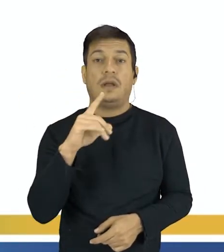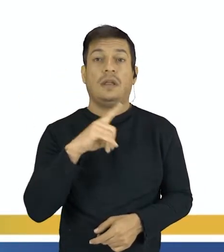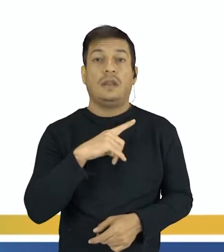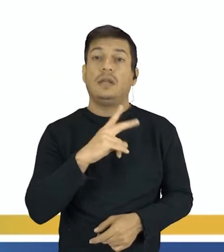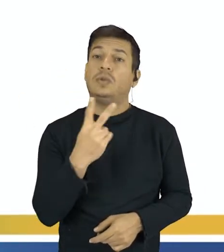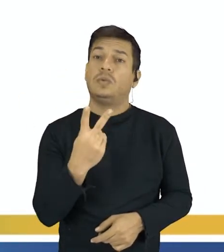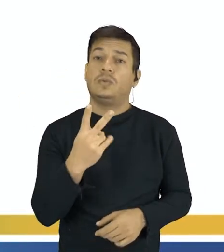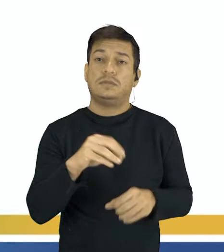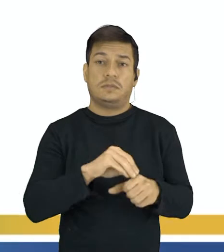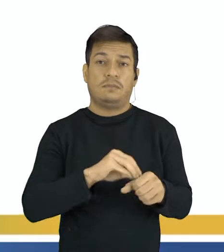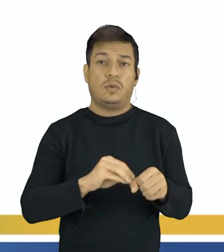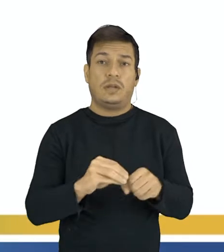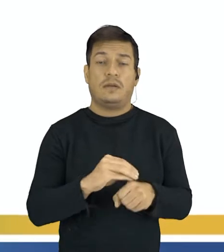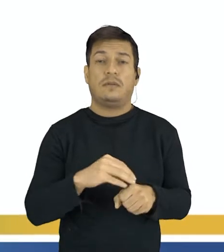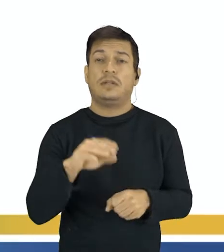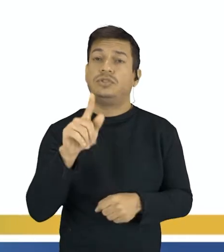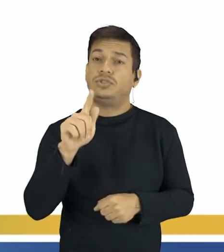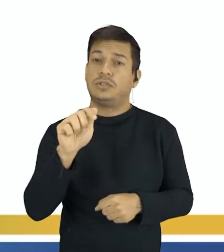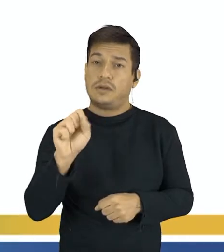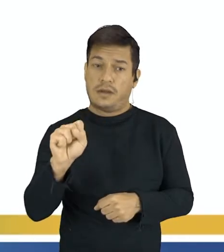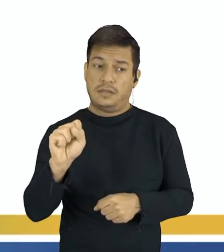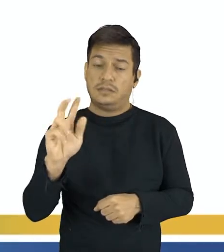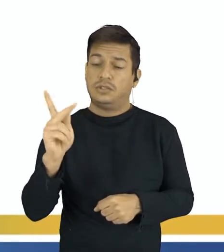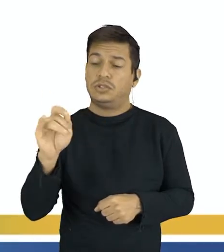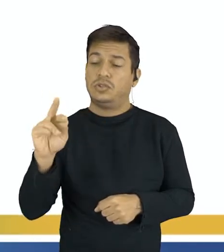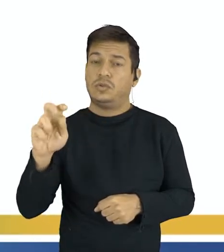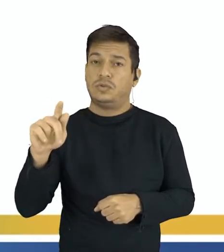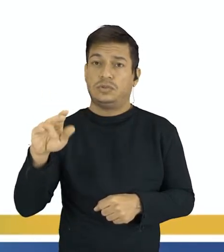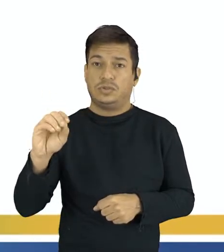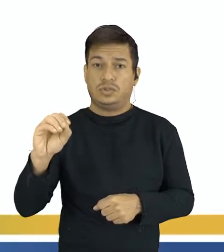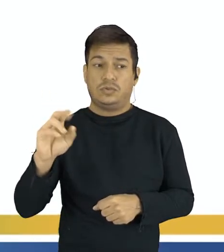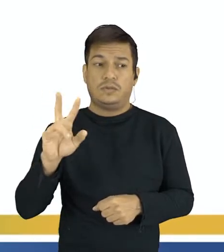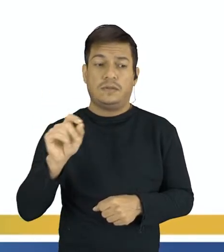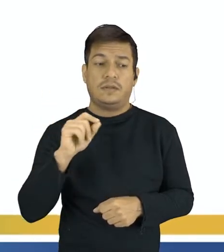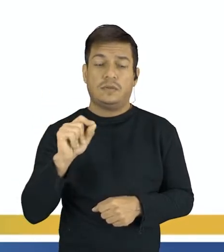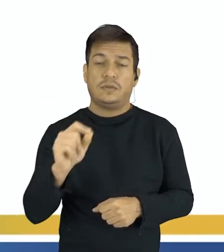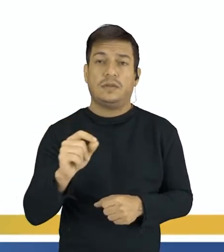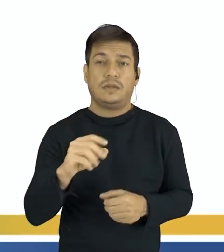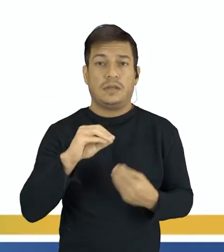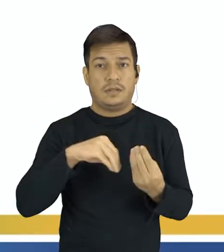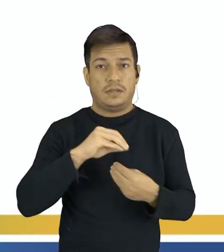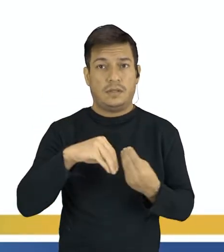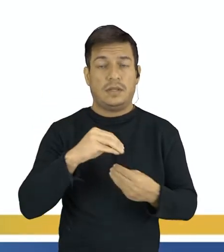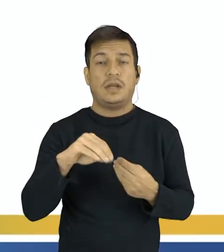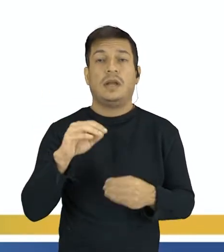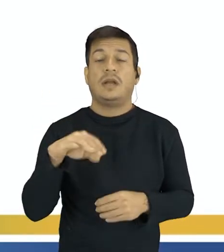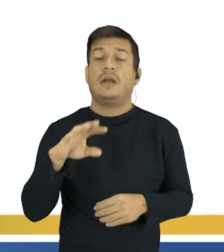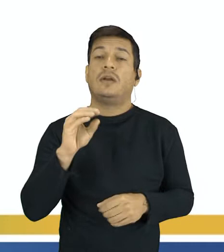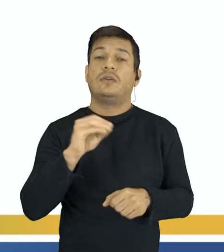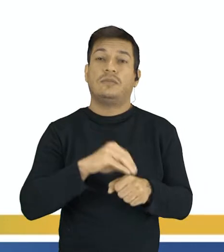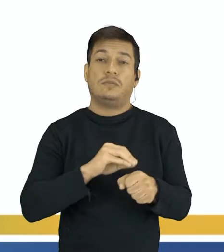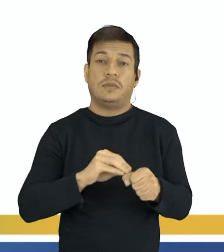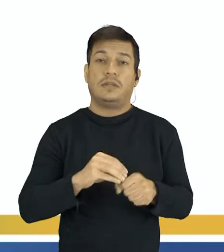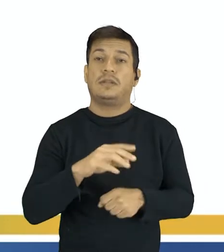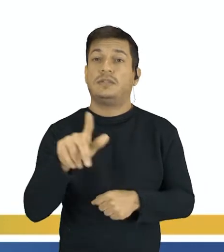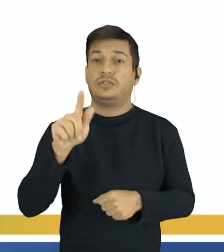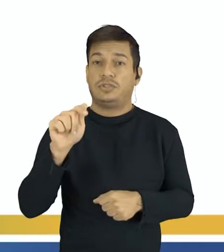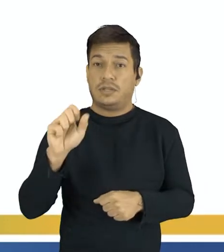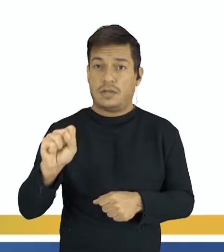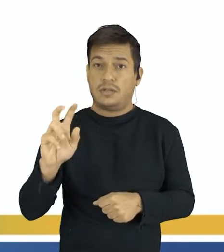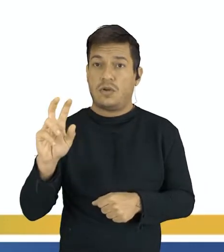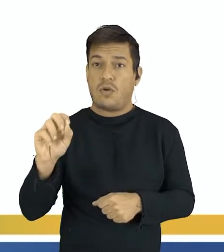gente tem duas moléculas de gás hidrogênio que vai estar reagindo com uma molécula de gás oxigênio